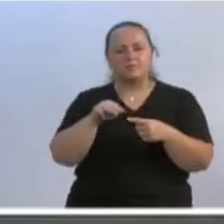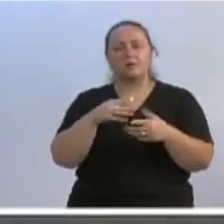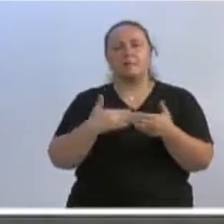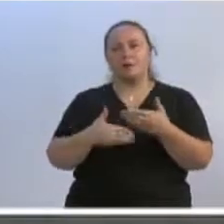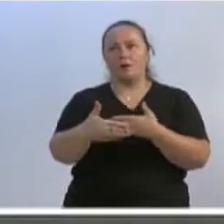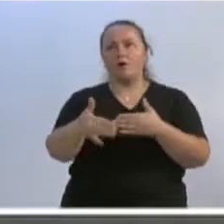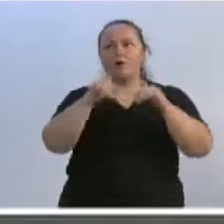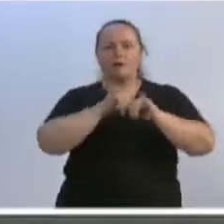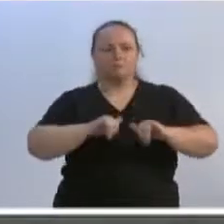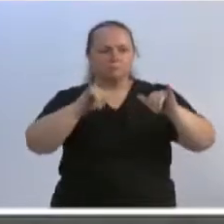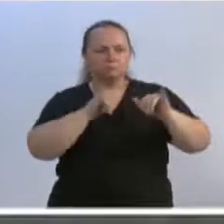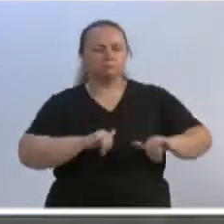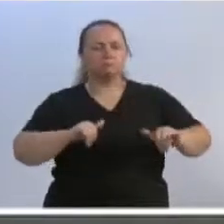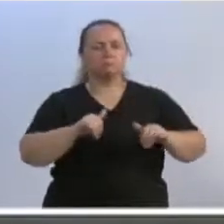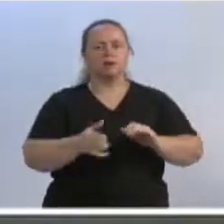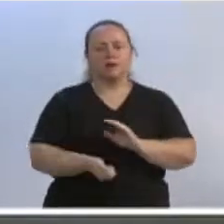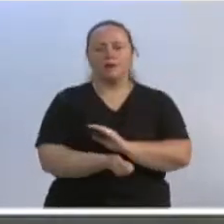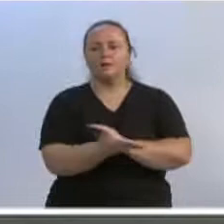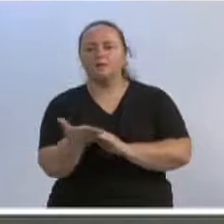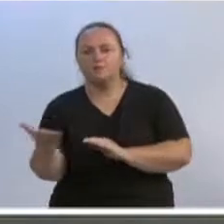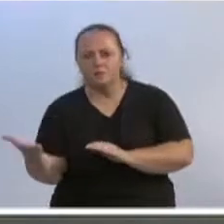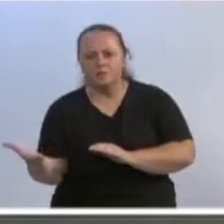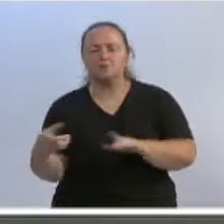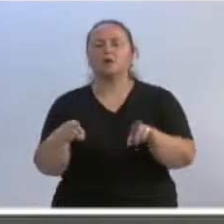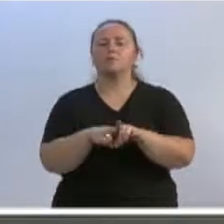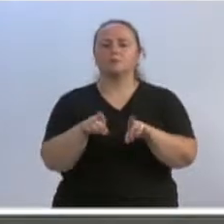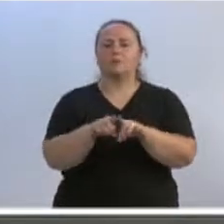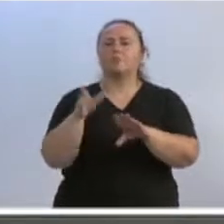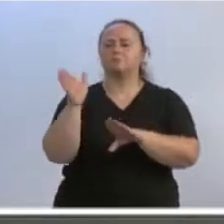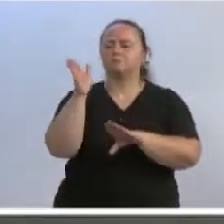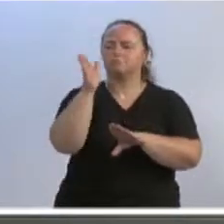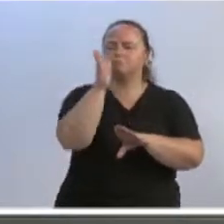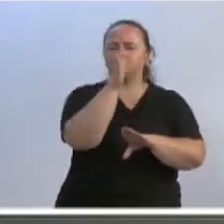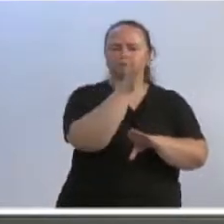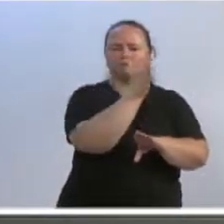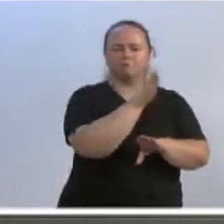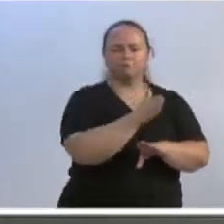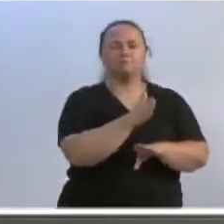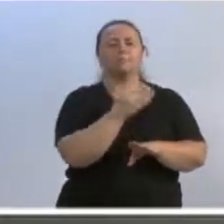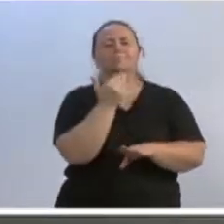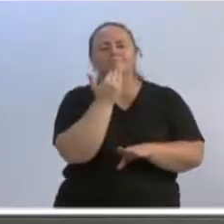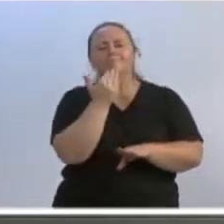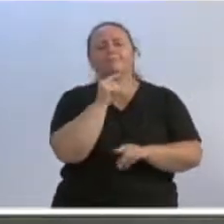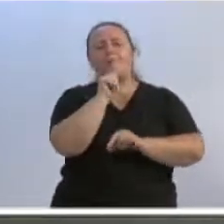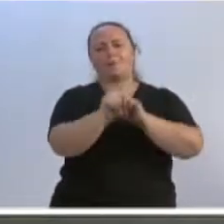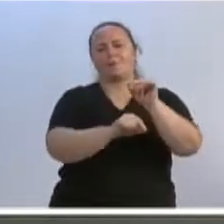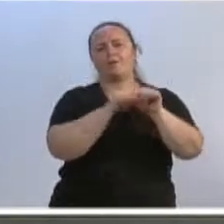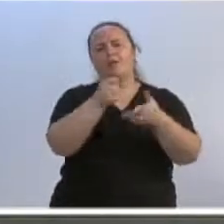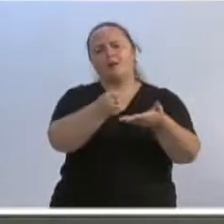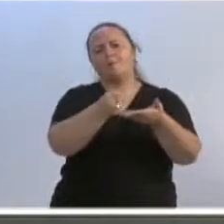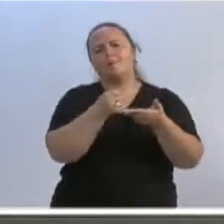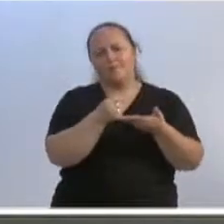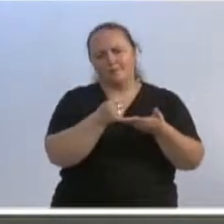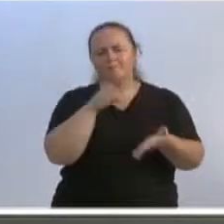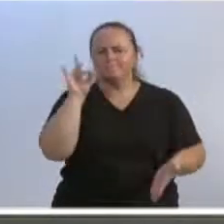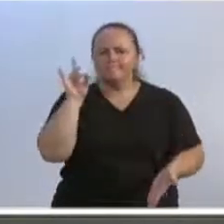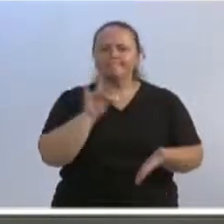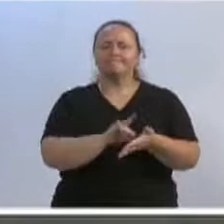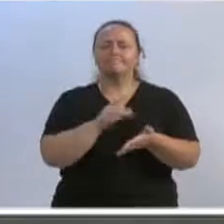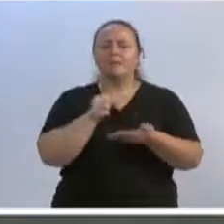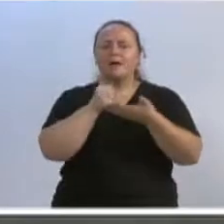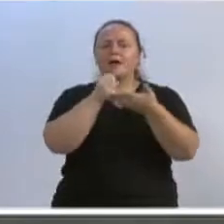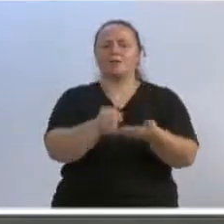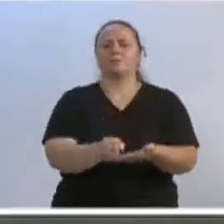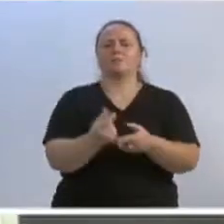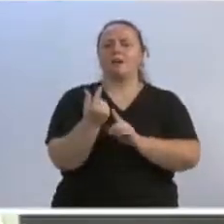ajuda do hospital, com doações, também estou correndo nos municípios, em Blumenau, pedindo apoio para que realmente todos possam ajudar com